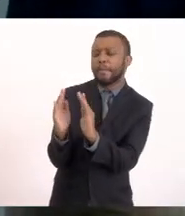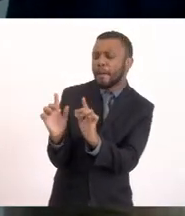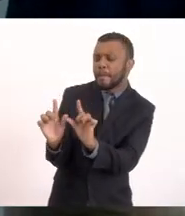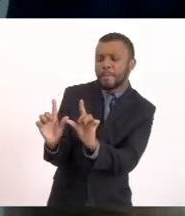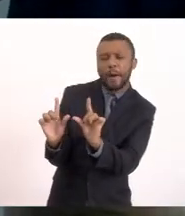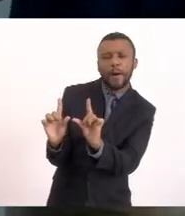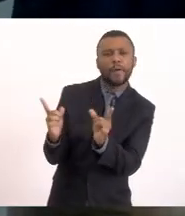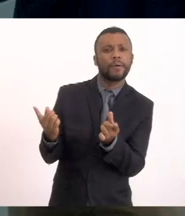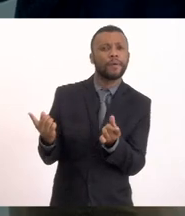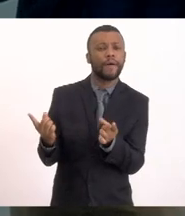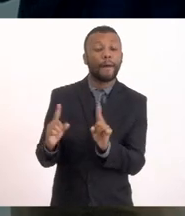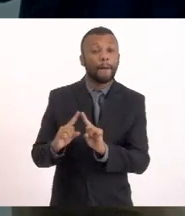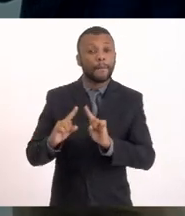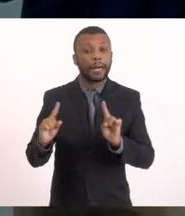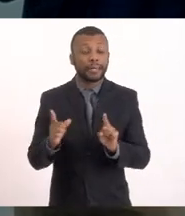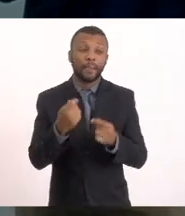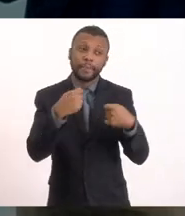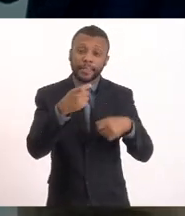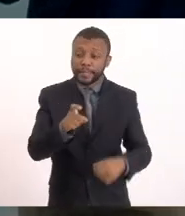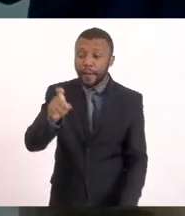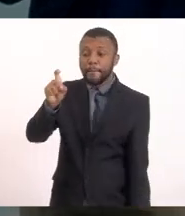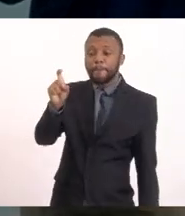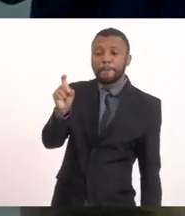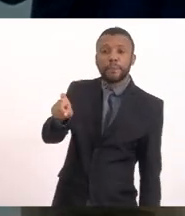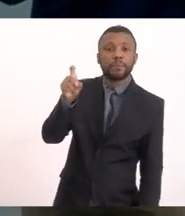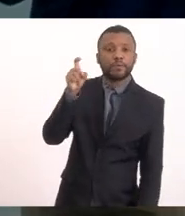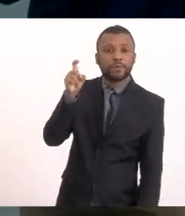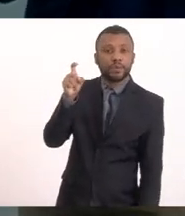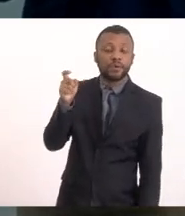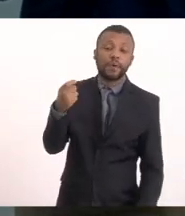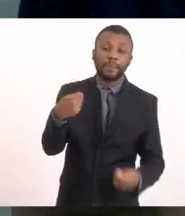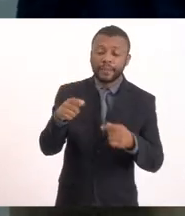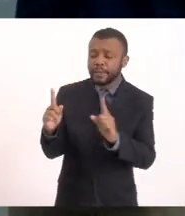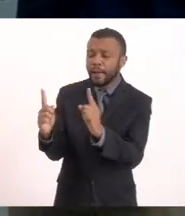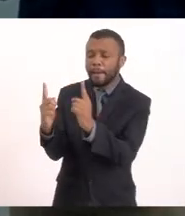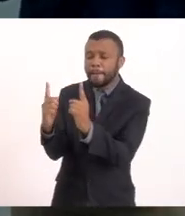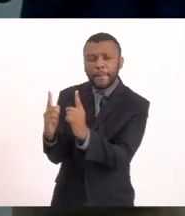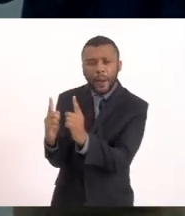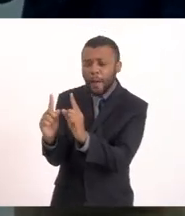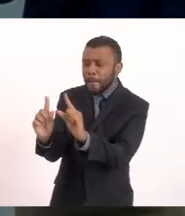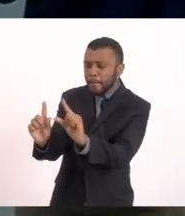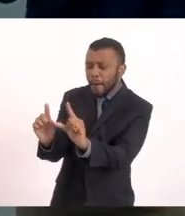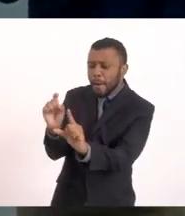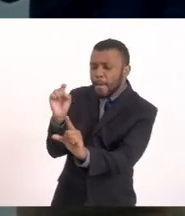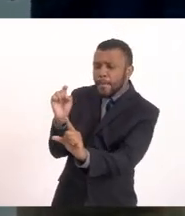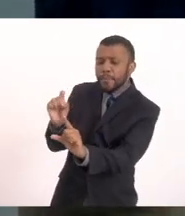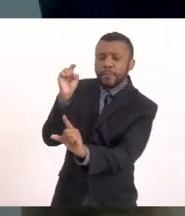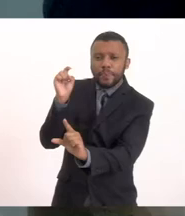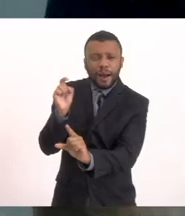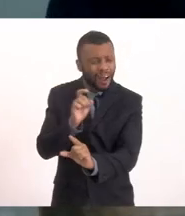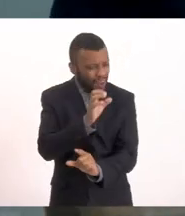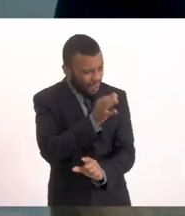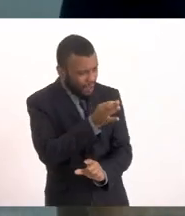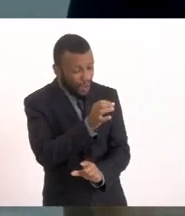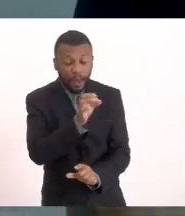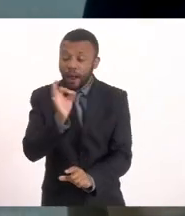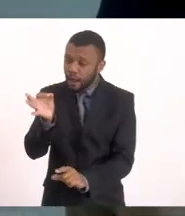Mas não está aparecendo clicar nela Tem que clicar nela Ah, tem que clicar nela? É